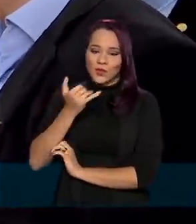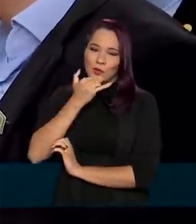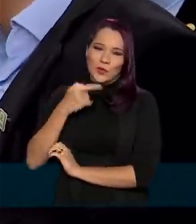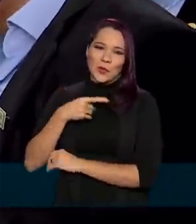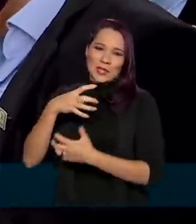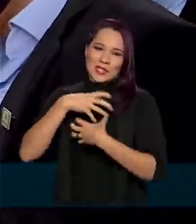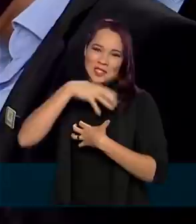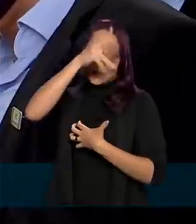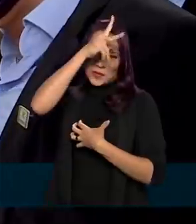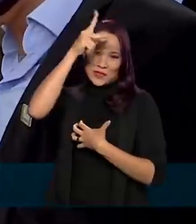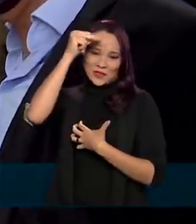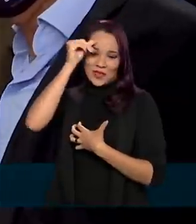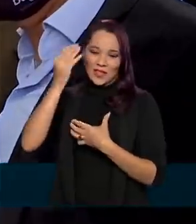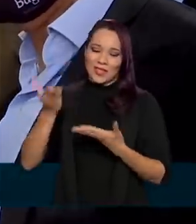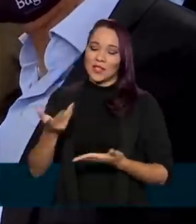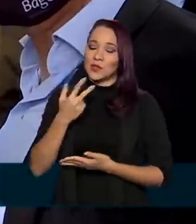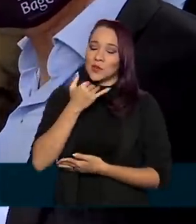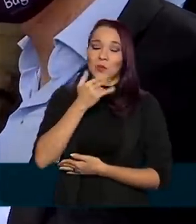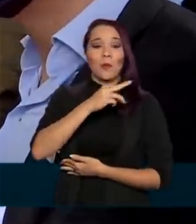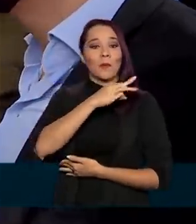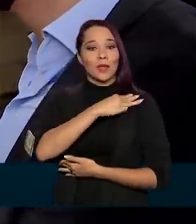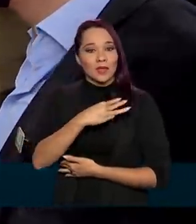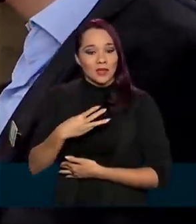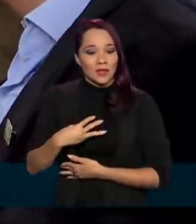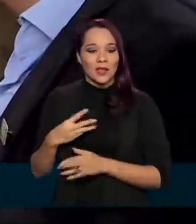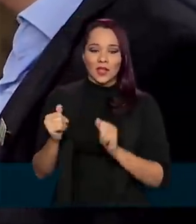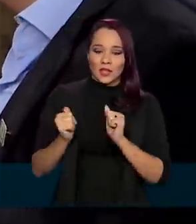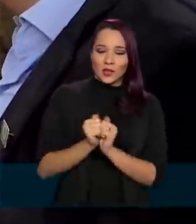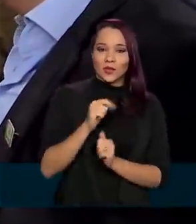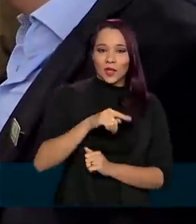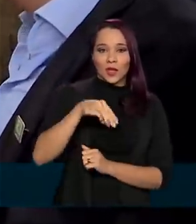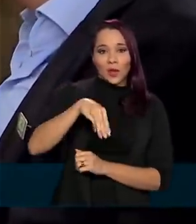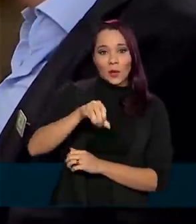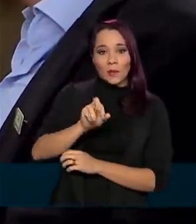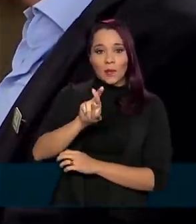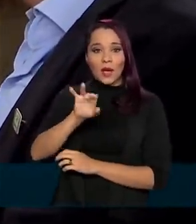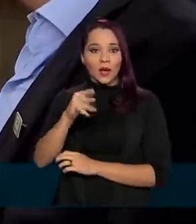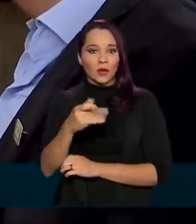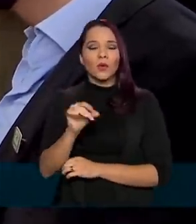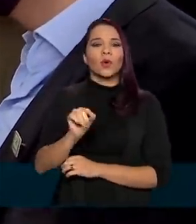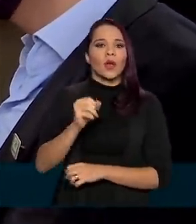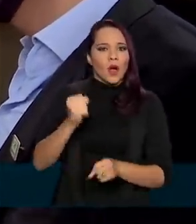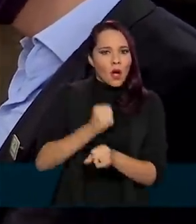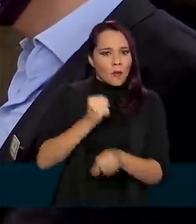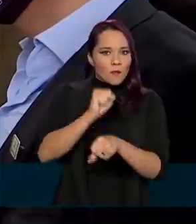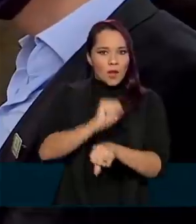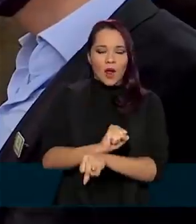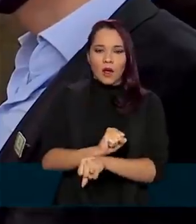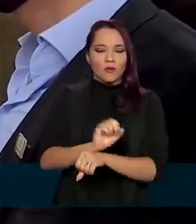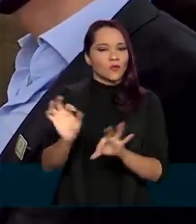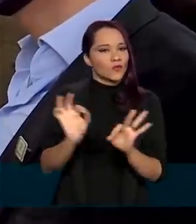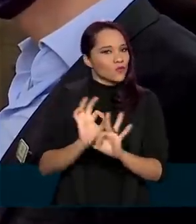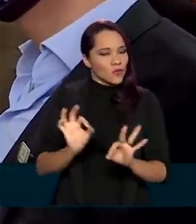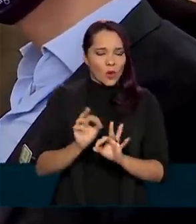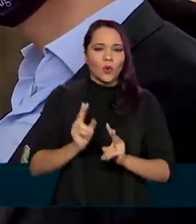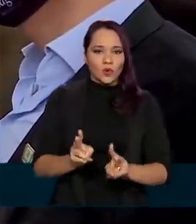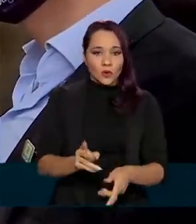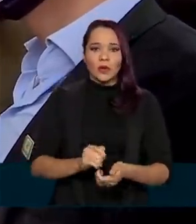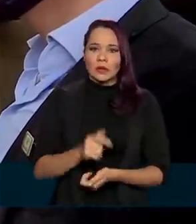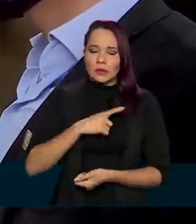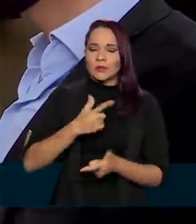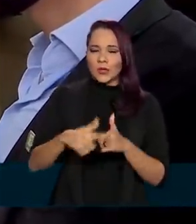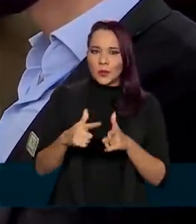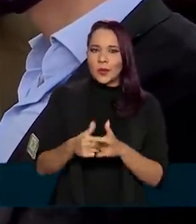prefeito aqui. Então, ministro, está aqui, o Marinho, é não deixar a obra parada. Temos problemas de orçamento?